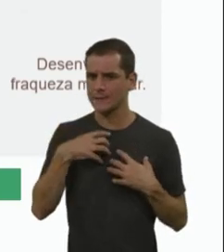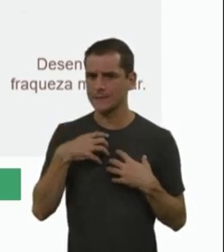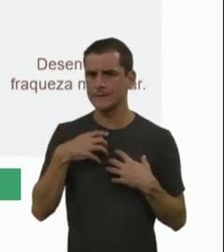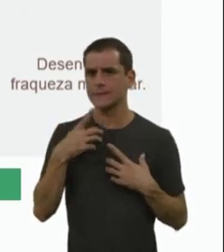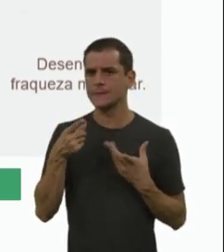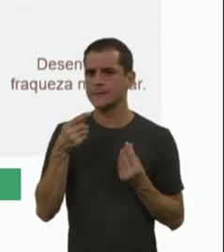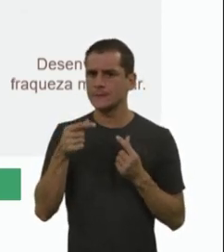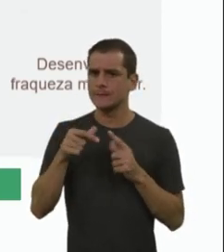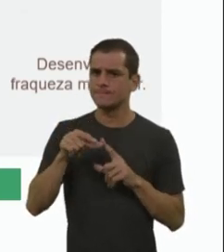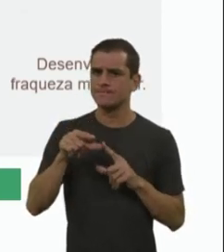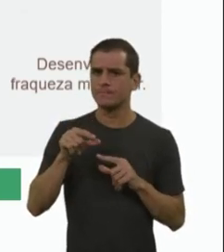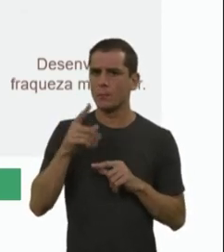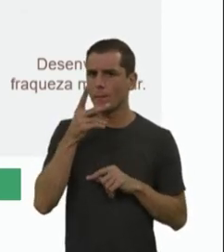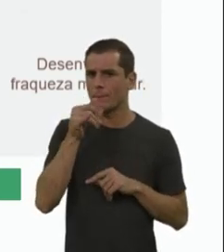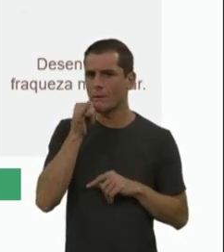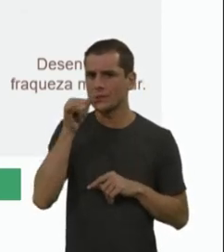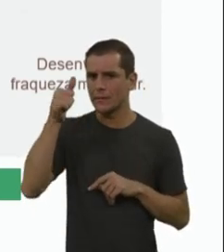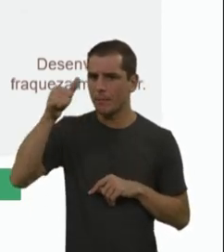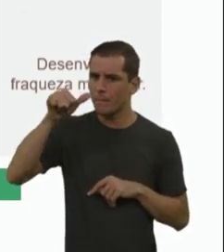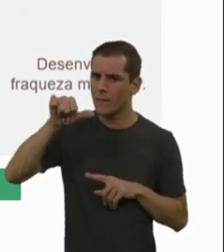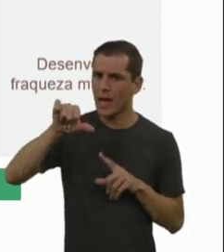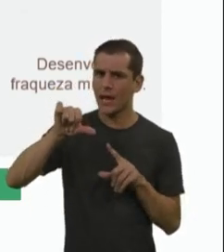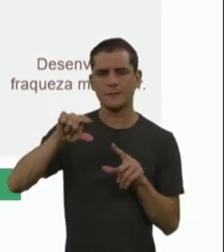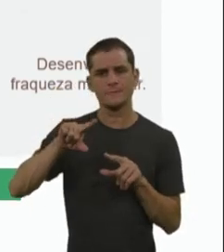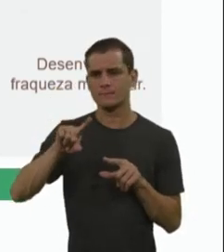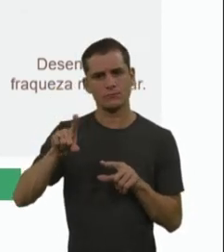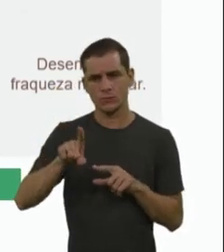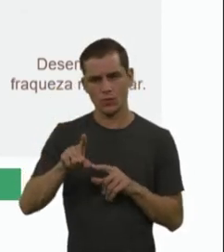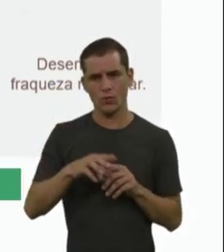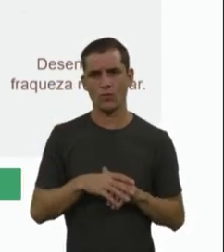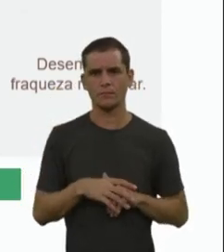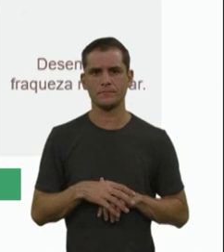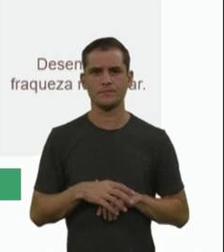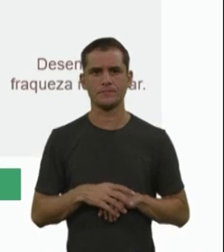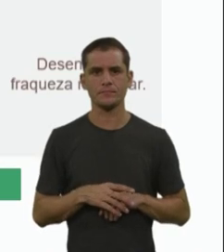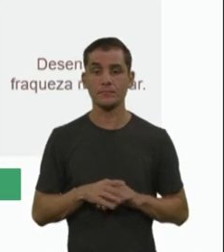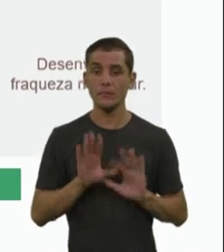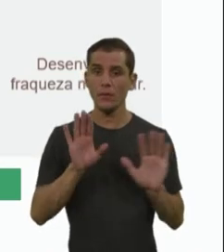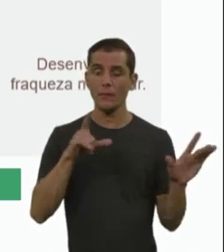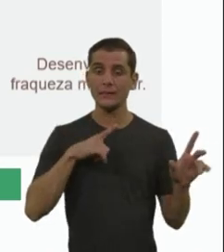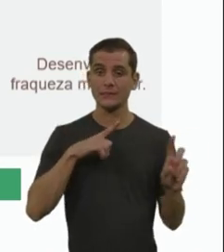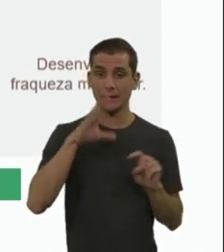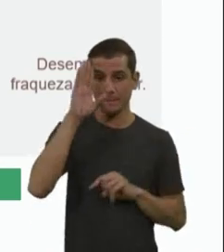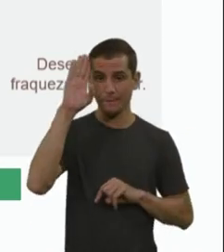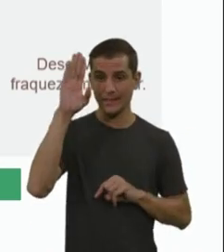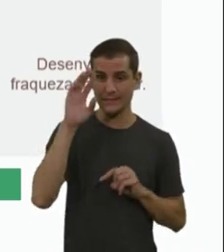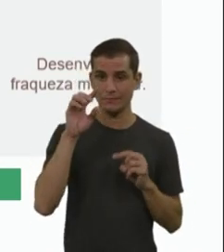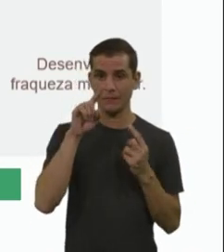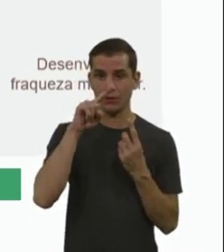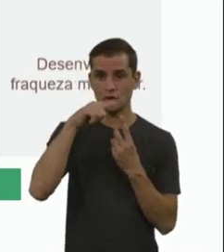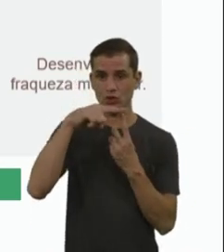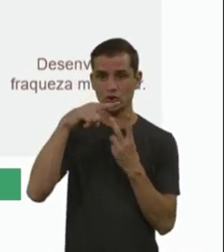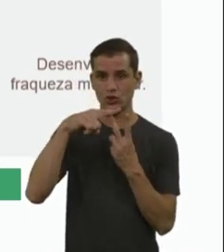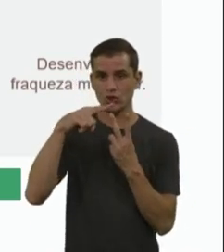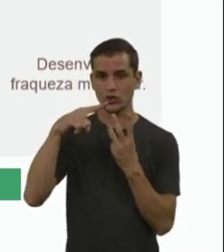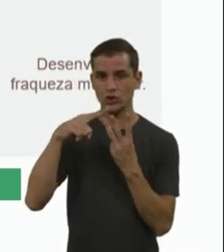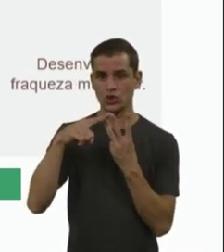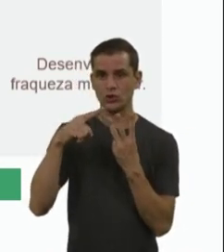evoluir com perda da marcha. Mas focando agora nos três tipos principais, o que é o AMI tipo 1?